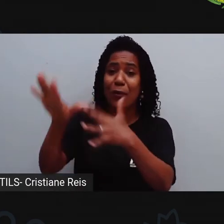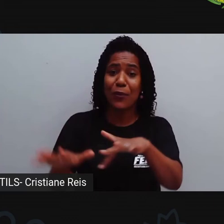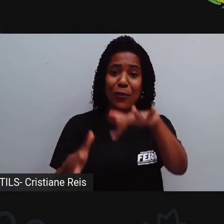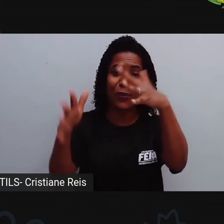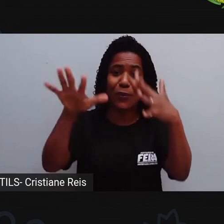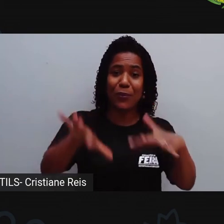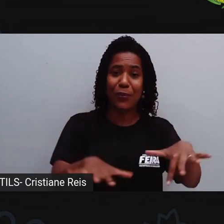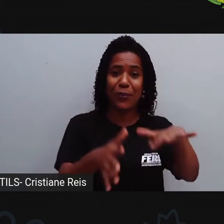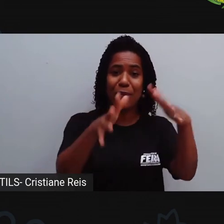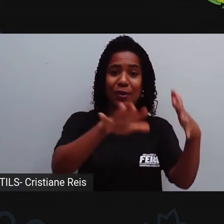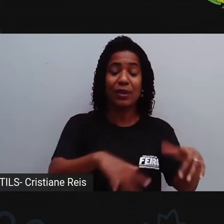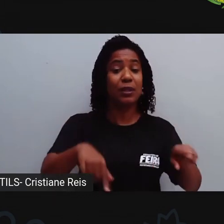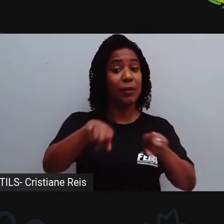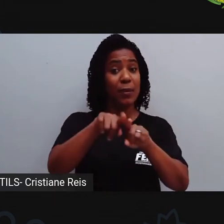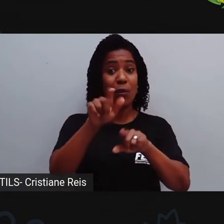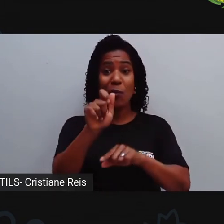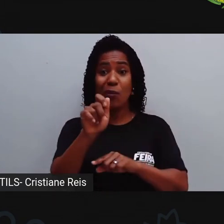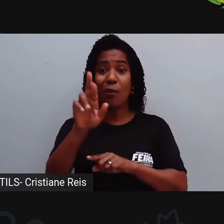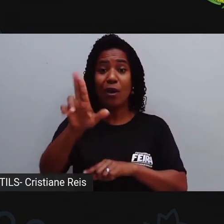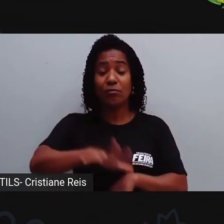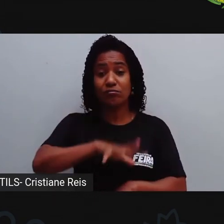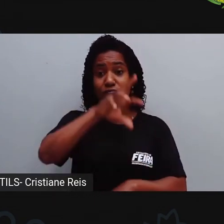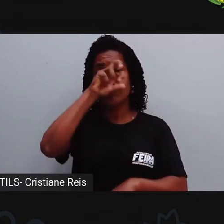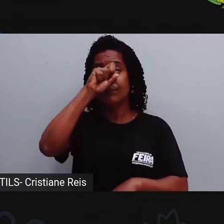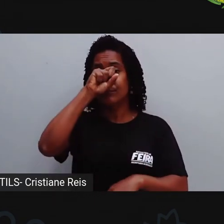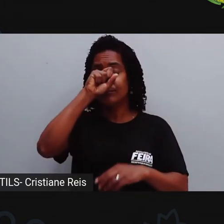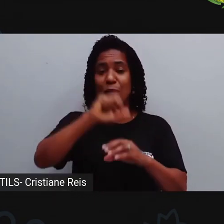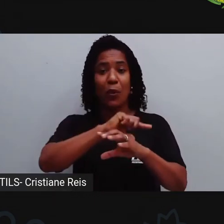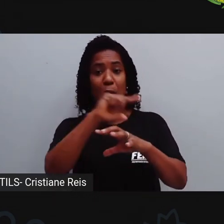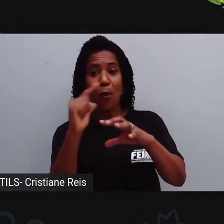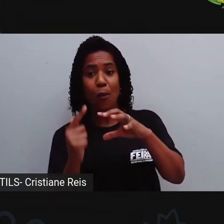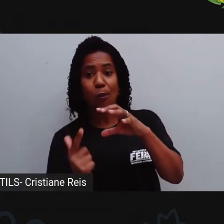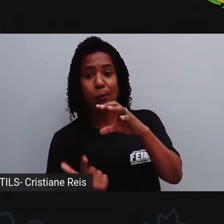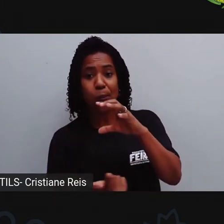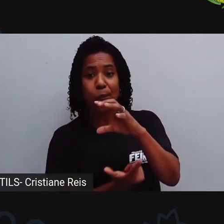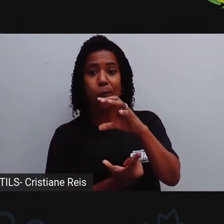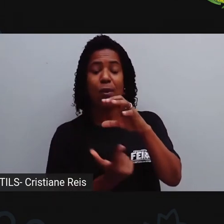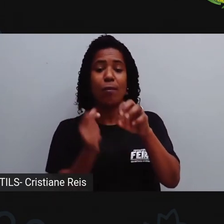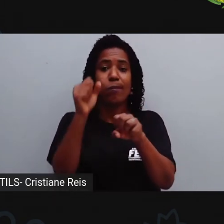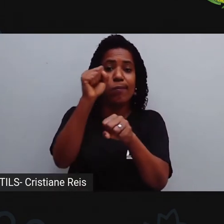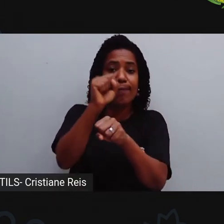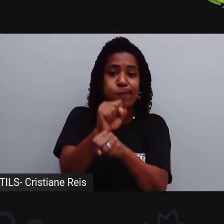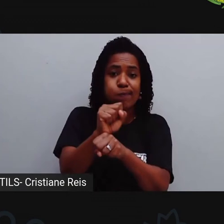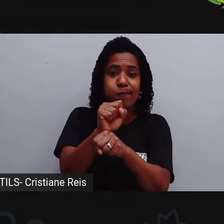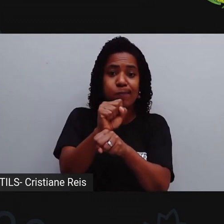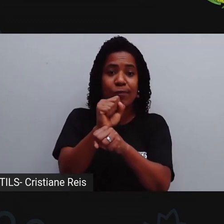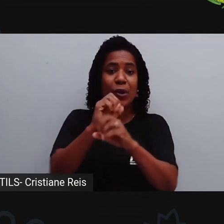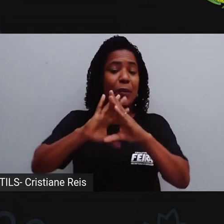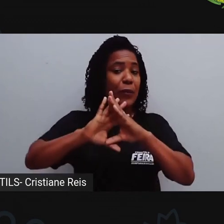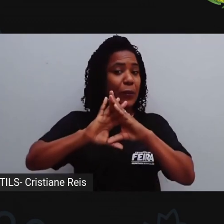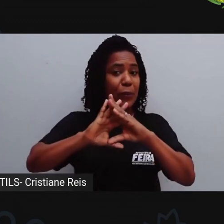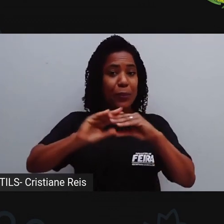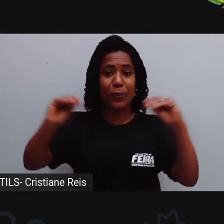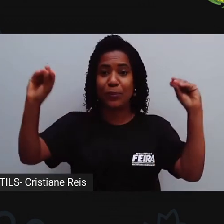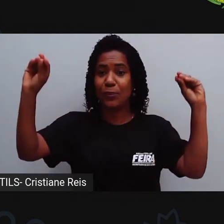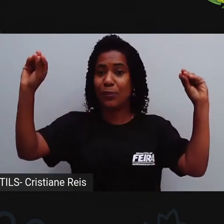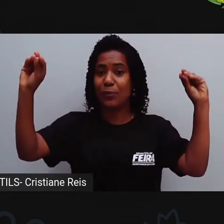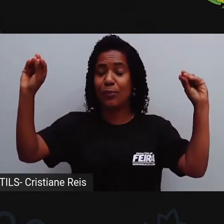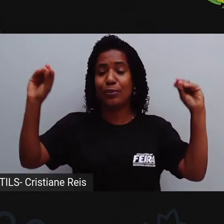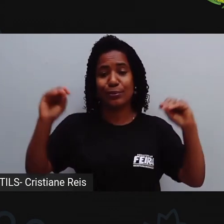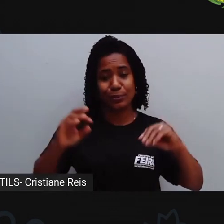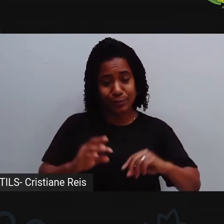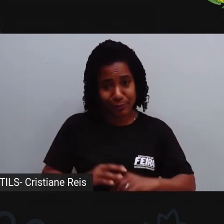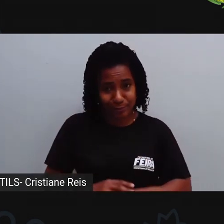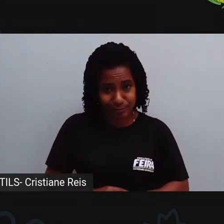mesmo o ar da atmosfera. Tudo que se encontra na superfície terrestre sairia aí voando,